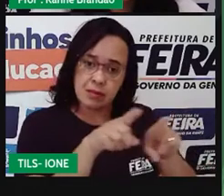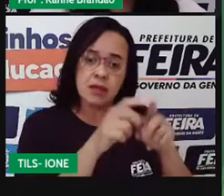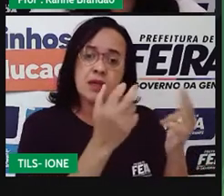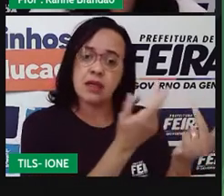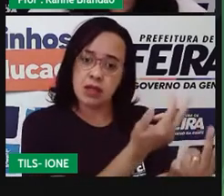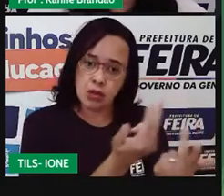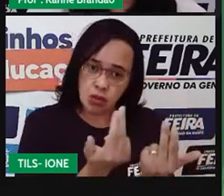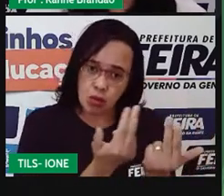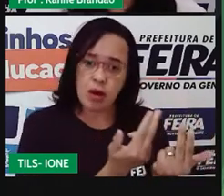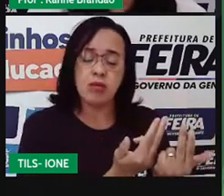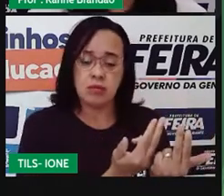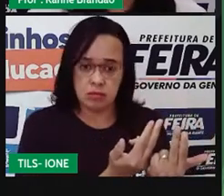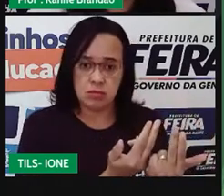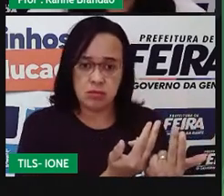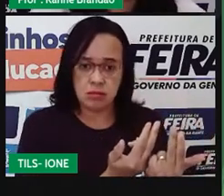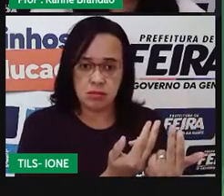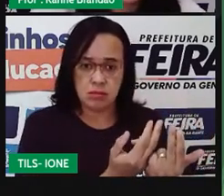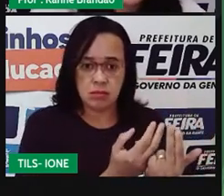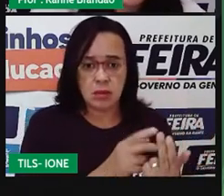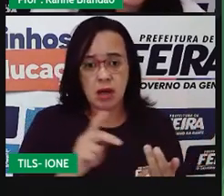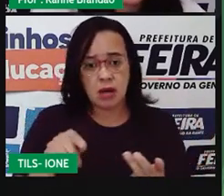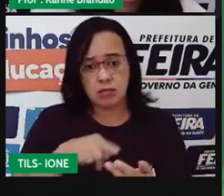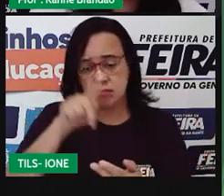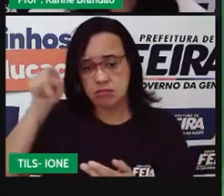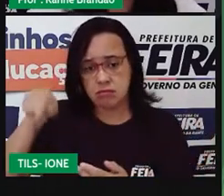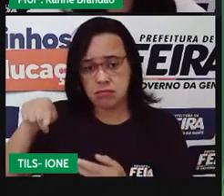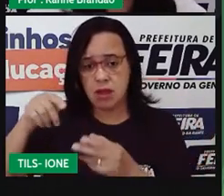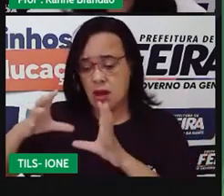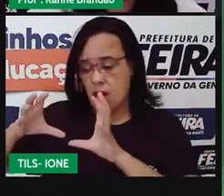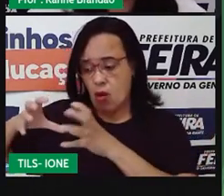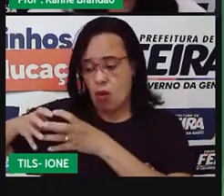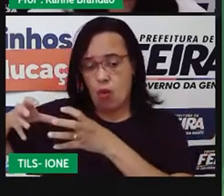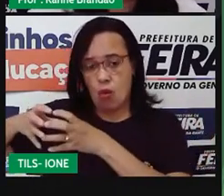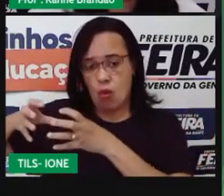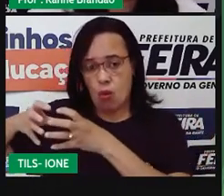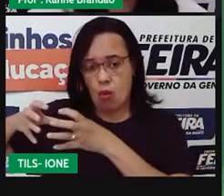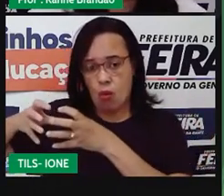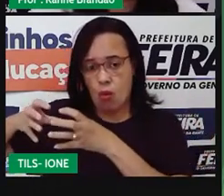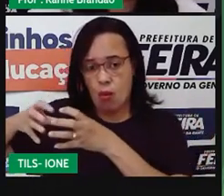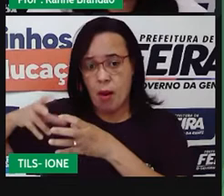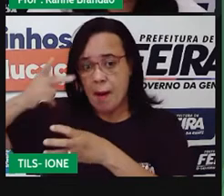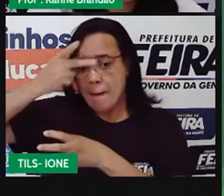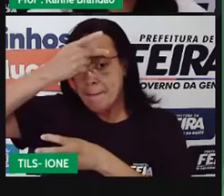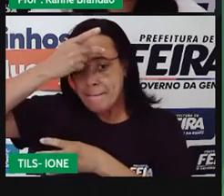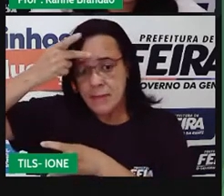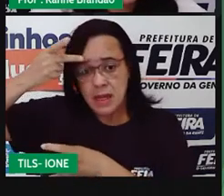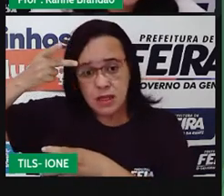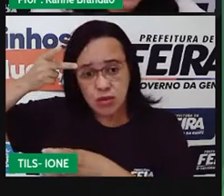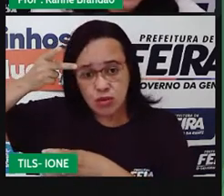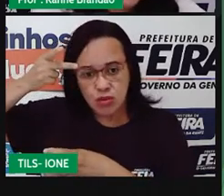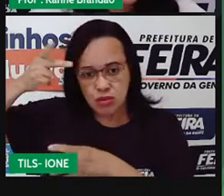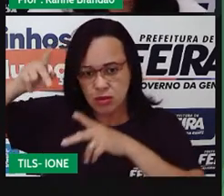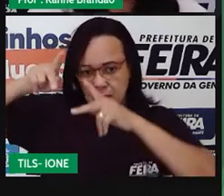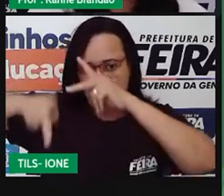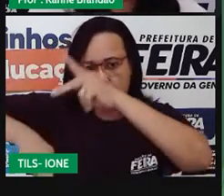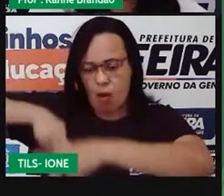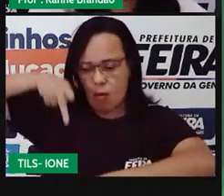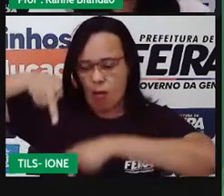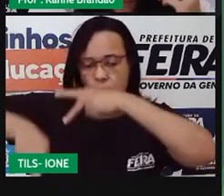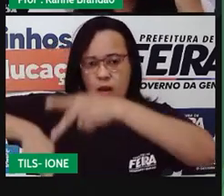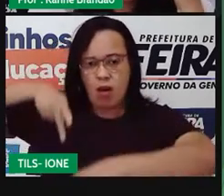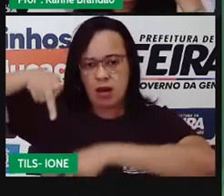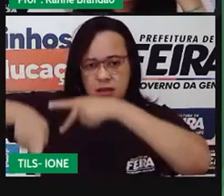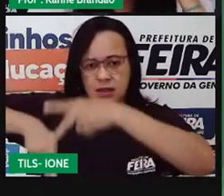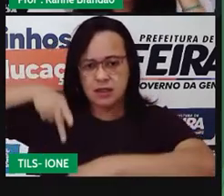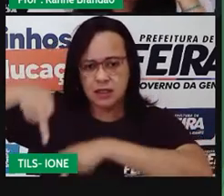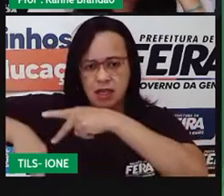certo? Já a comunidade, a gente vai entender como um conjunto de populações. Ou seja,